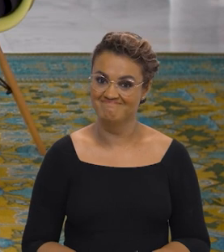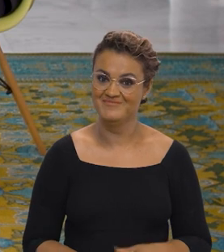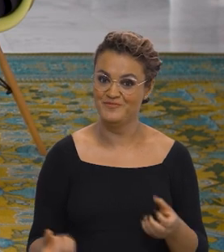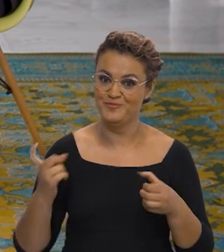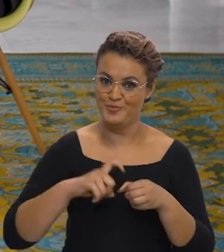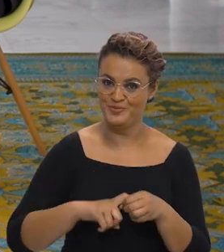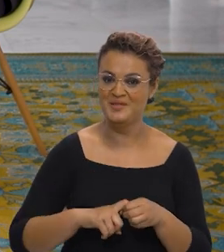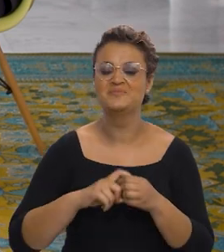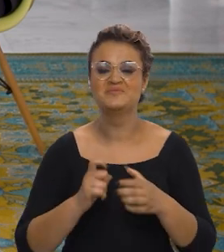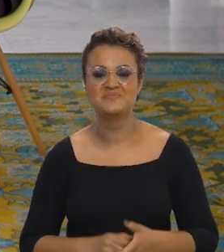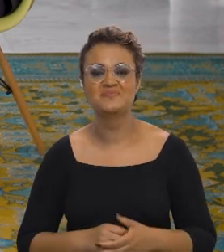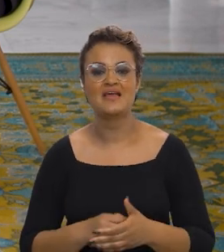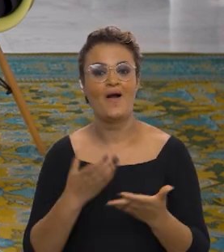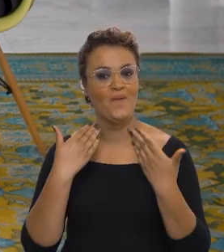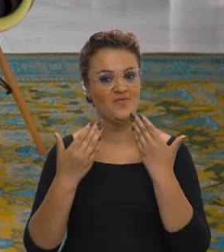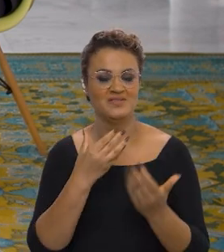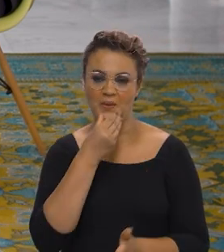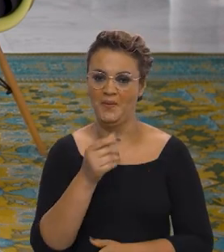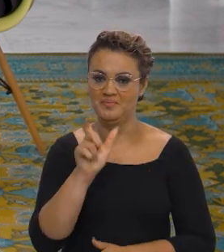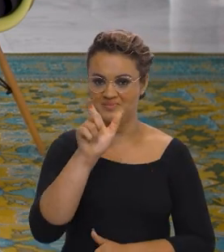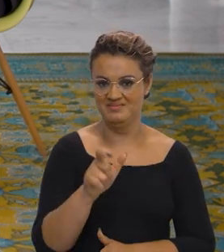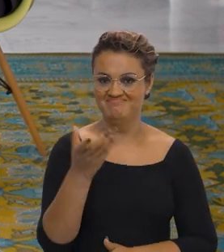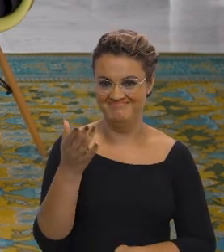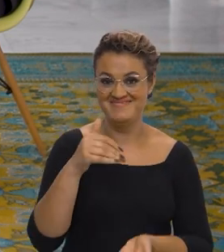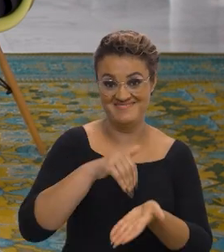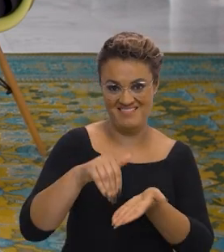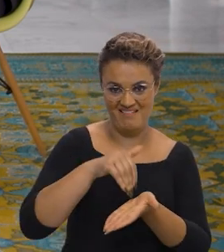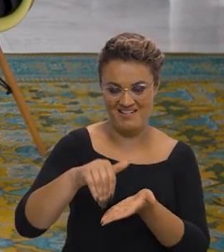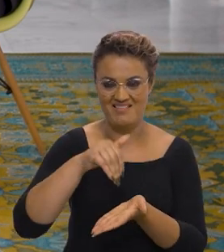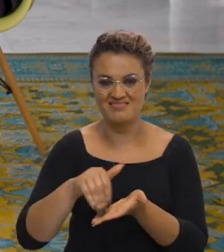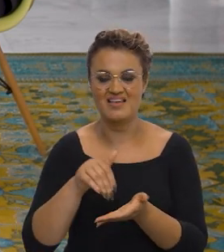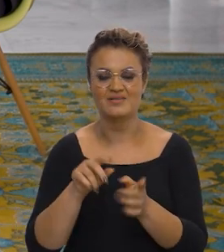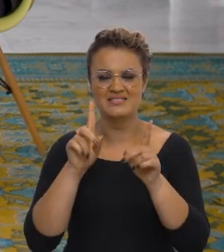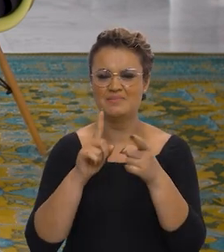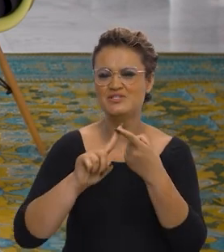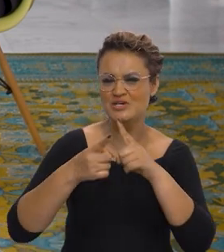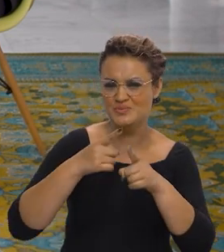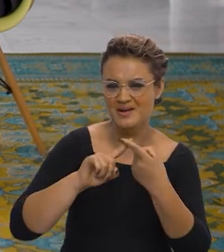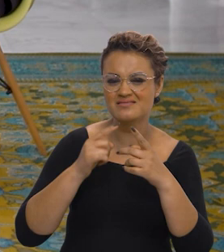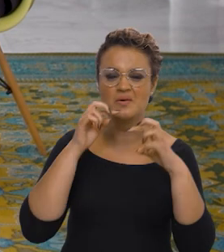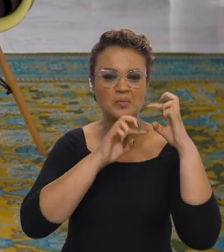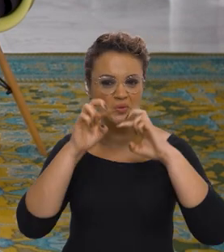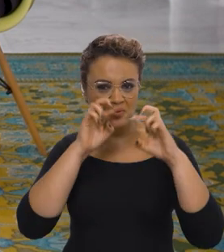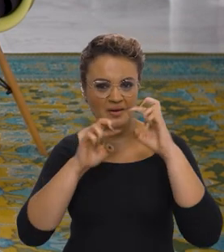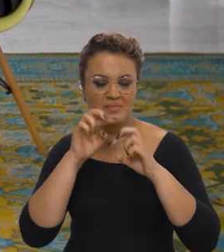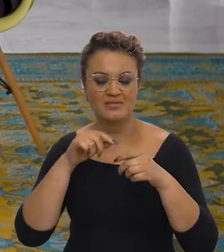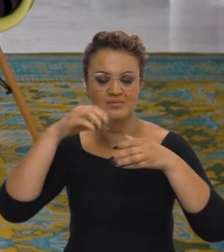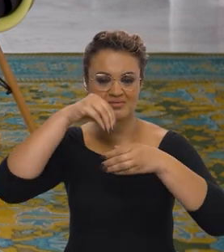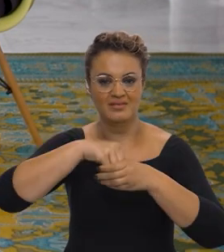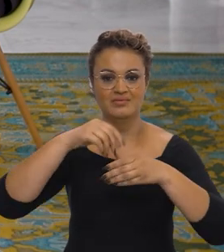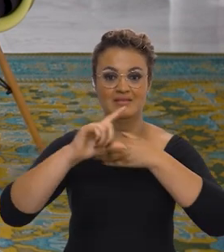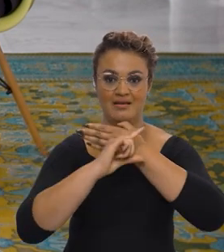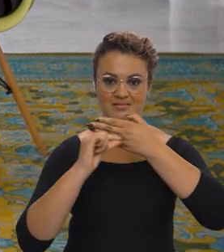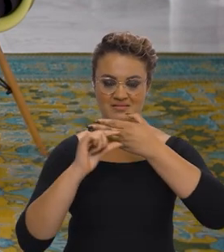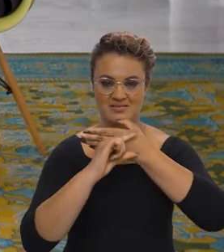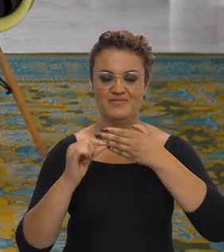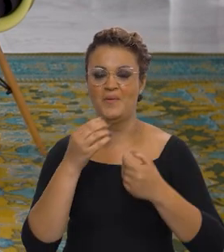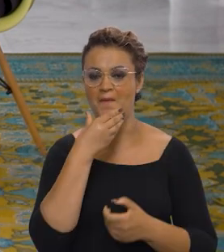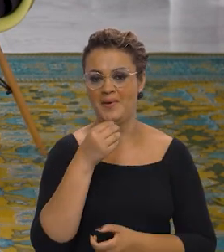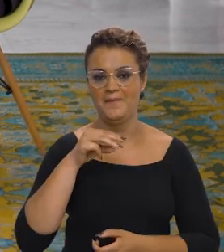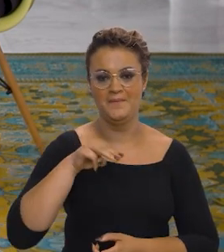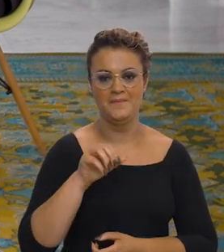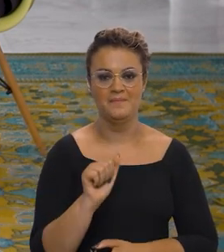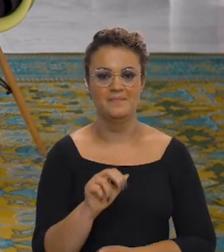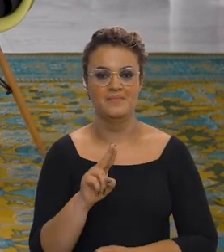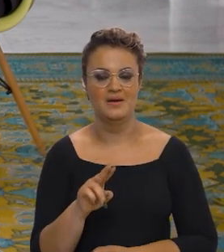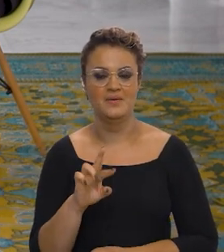Brasil em Pauta já está de volta e a conversa hoje é com o secretário especial de articulação e monitoramento da Casa Civil, Maurício